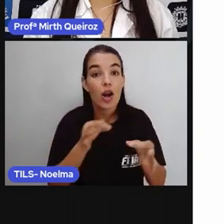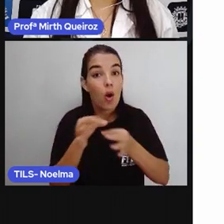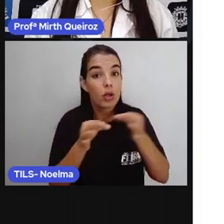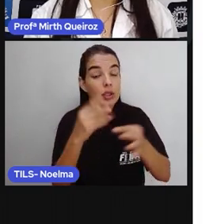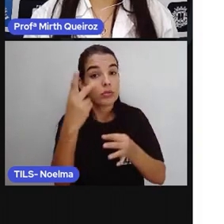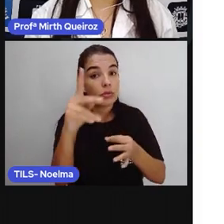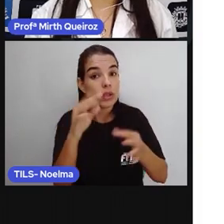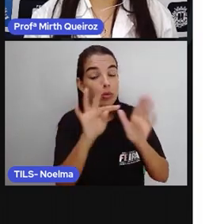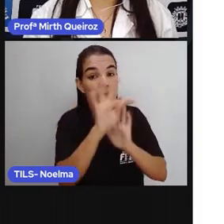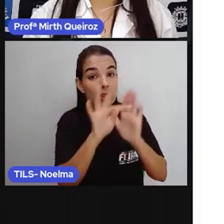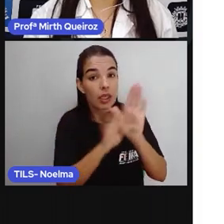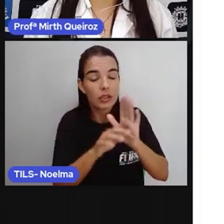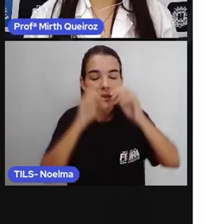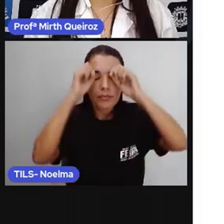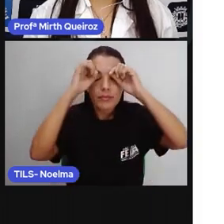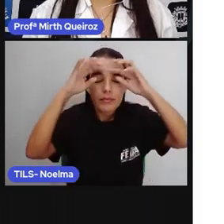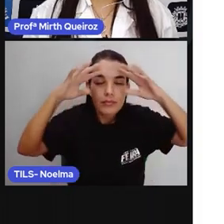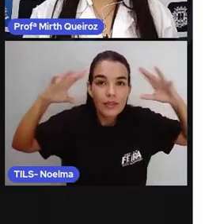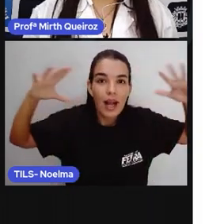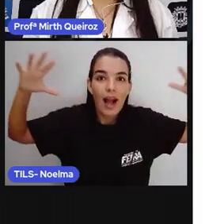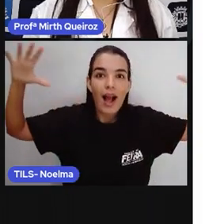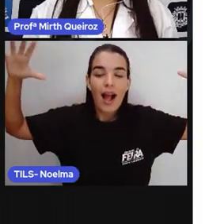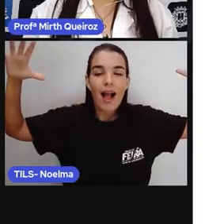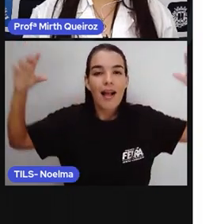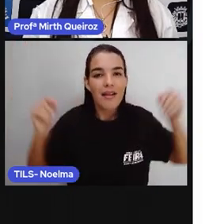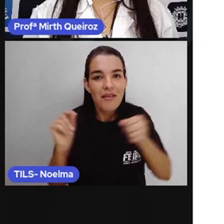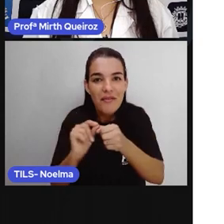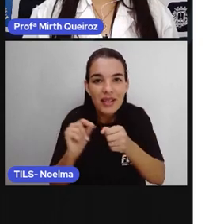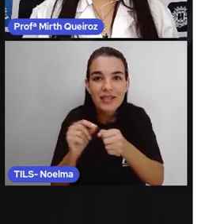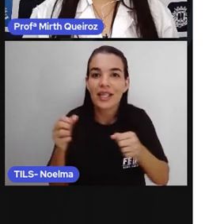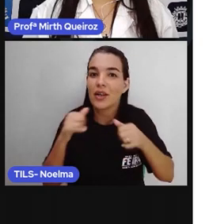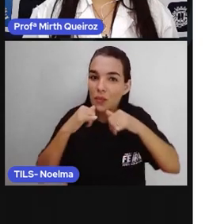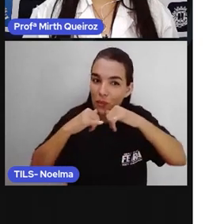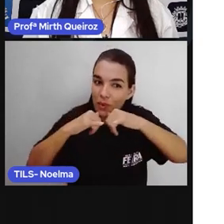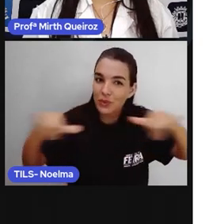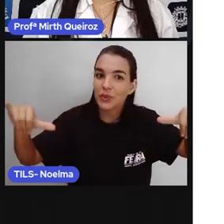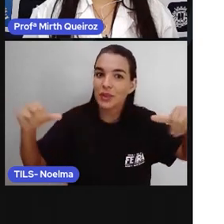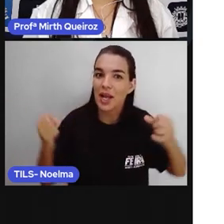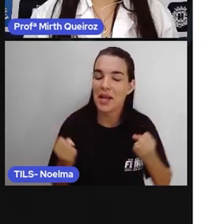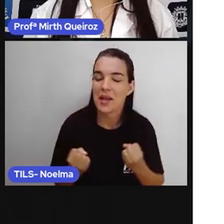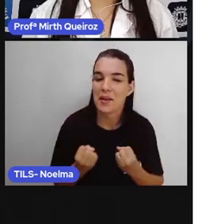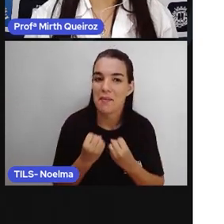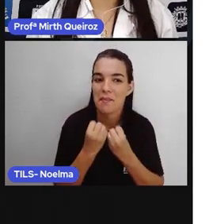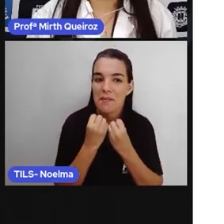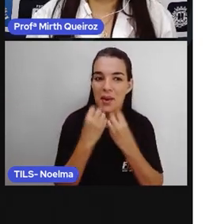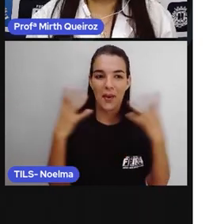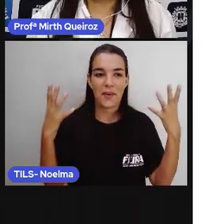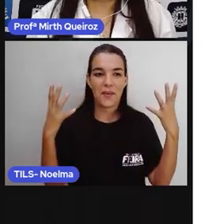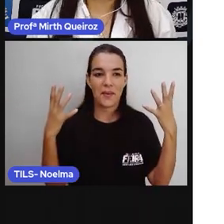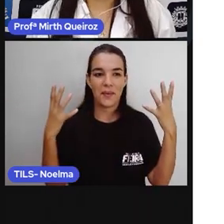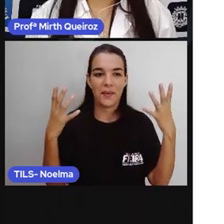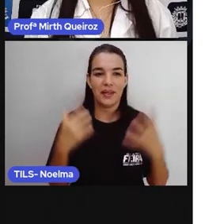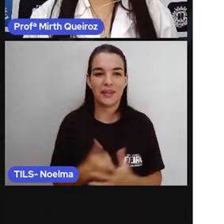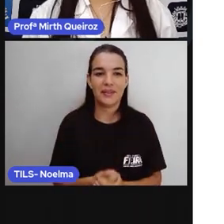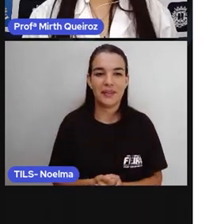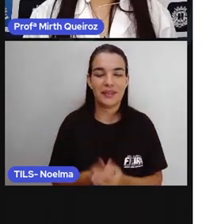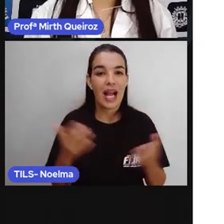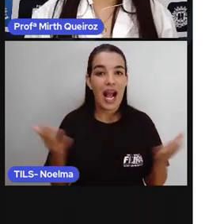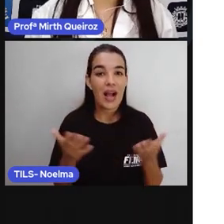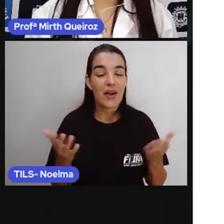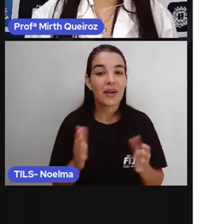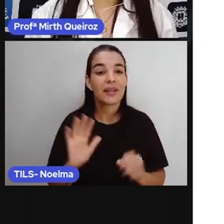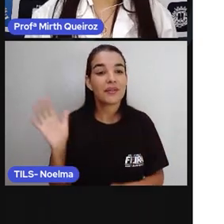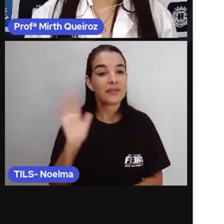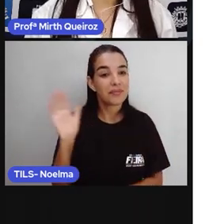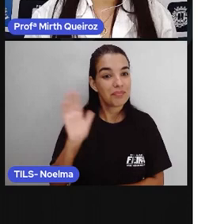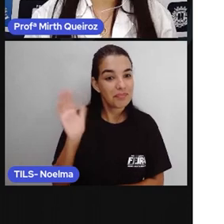texto Usar a criatividade E criar uma notícia aí Surpreendente Certo? A nossa